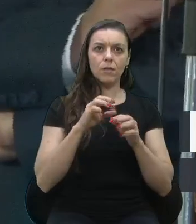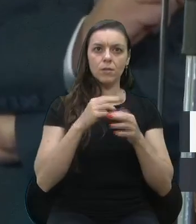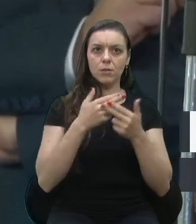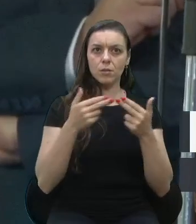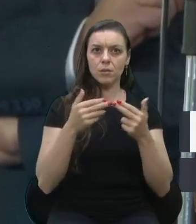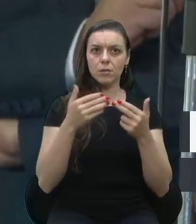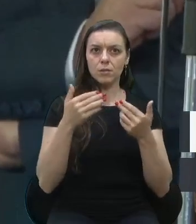obrigada a todos e todas.